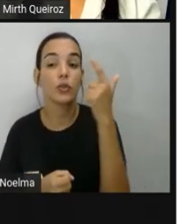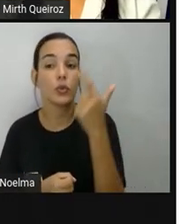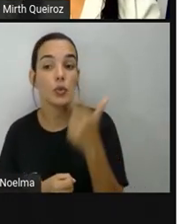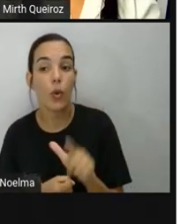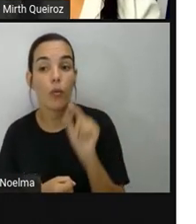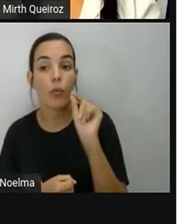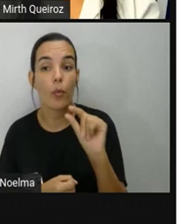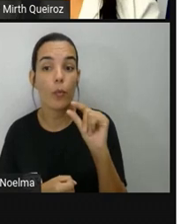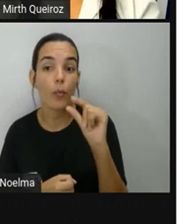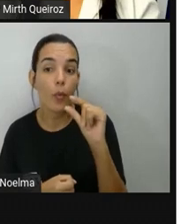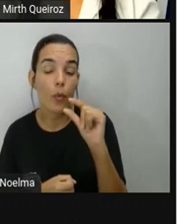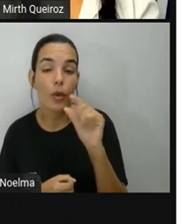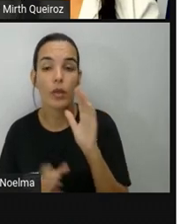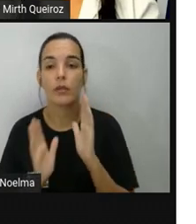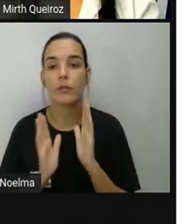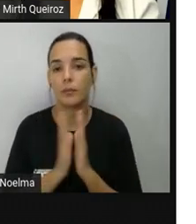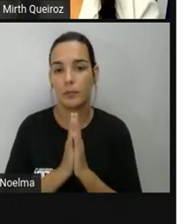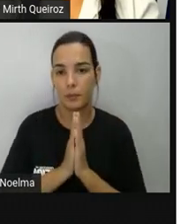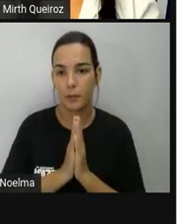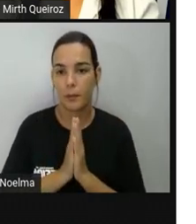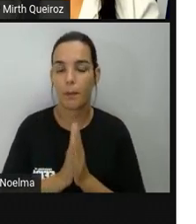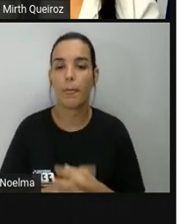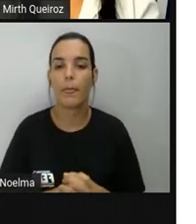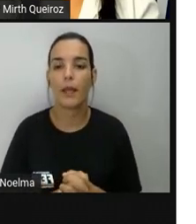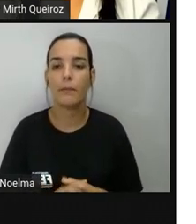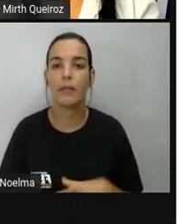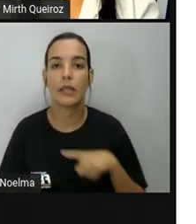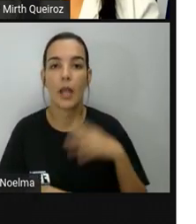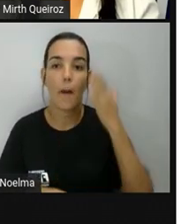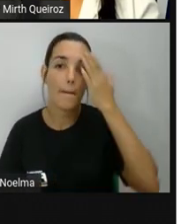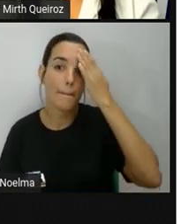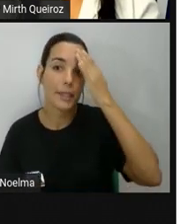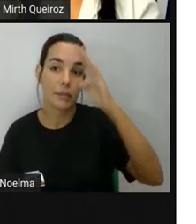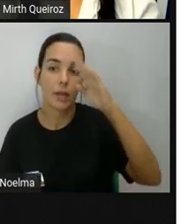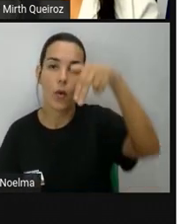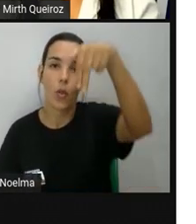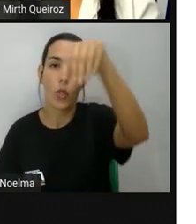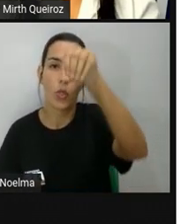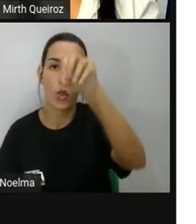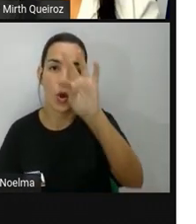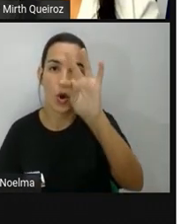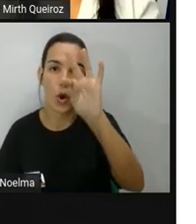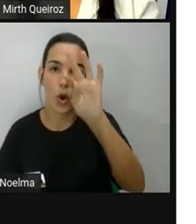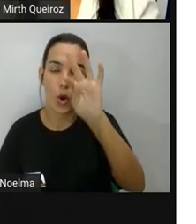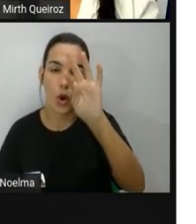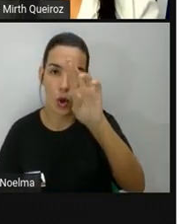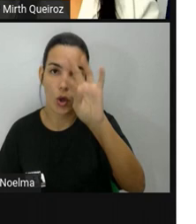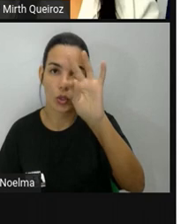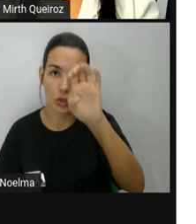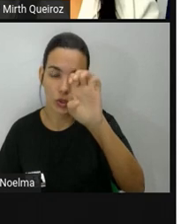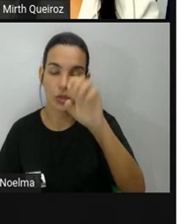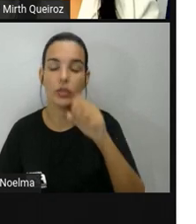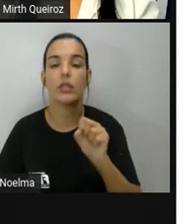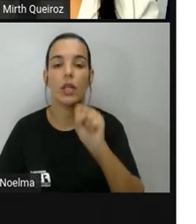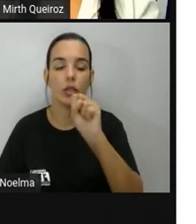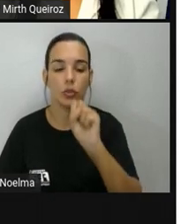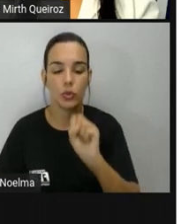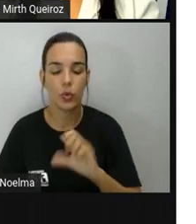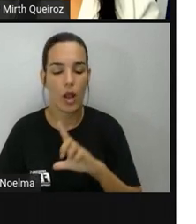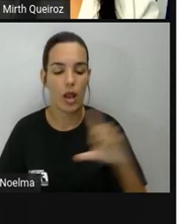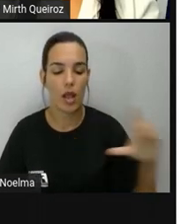sobre isso. Os pontos cardeais, então, nós temos os principais, que é norte, sul, leste e oeste.